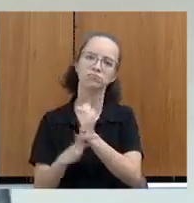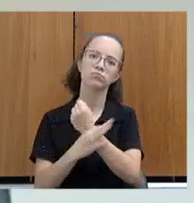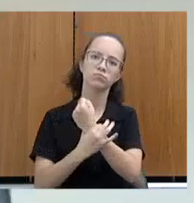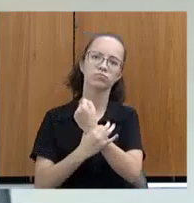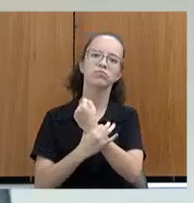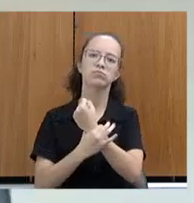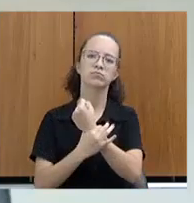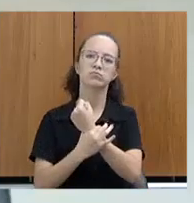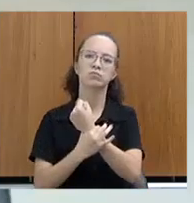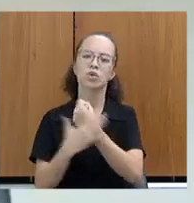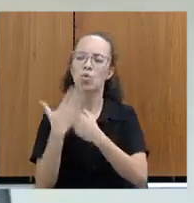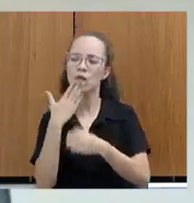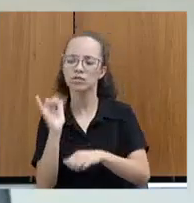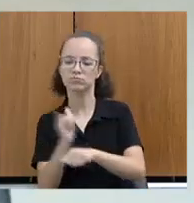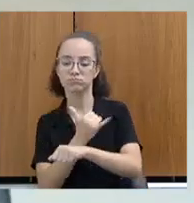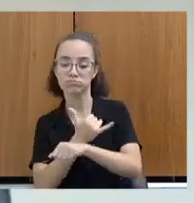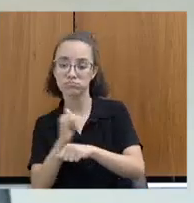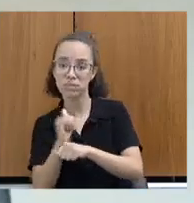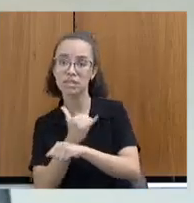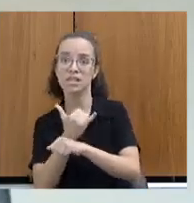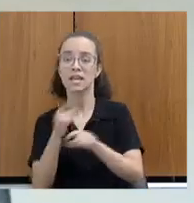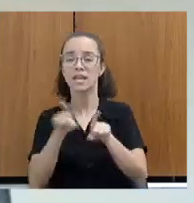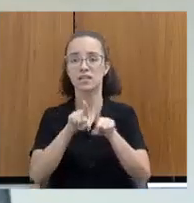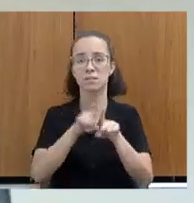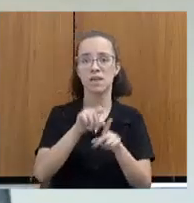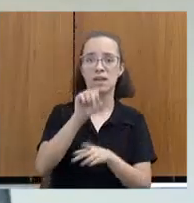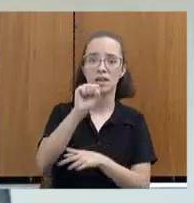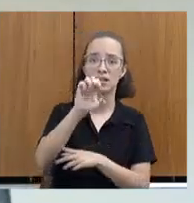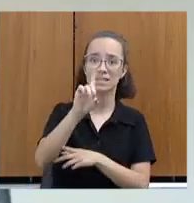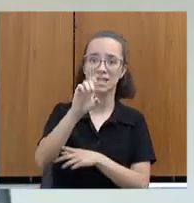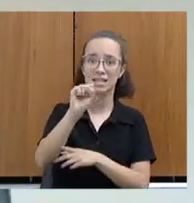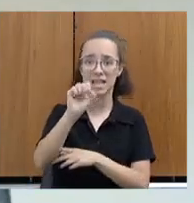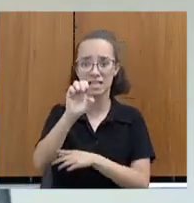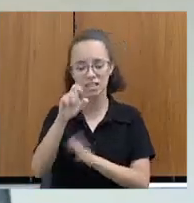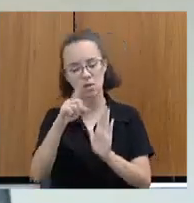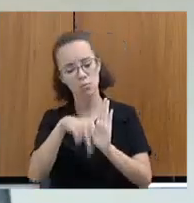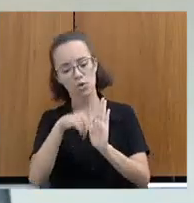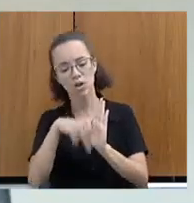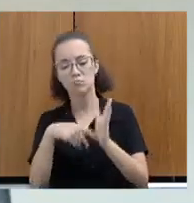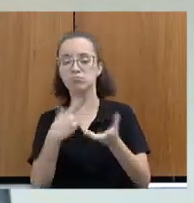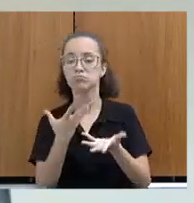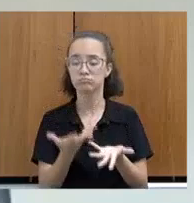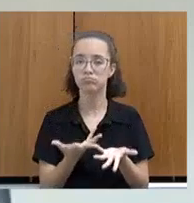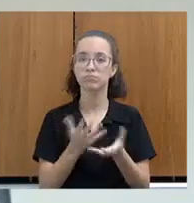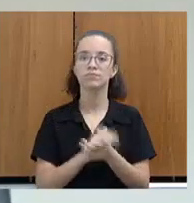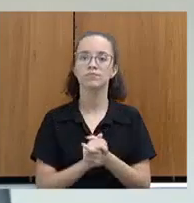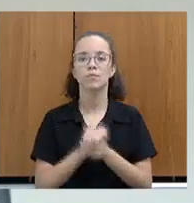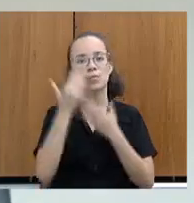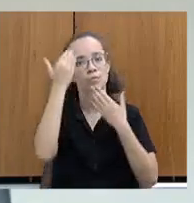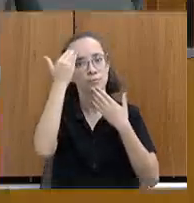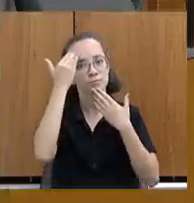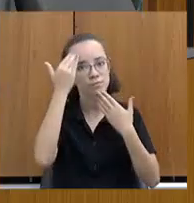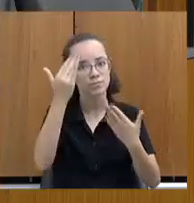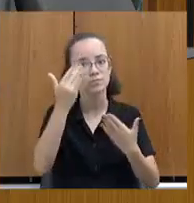disponibiliza para a CEDESI para a execução desse programa. É isso, secretária. Obrigado.